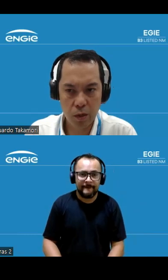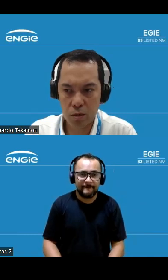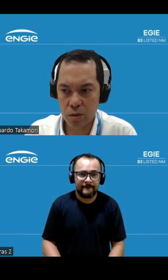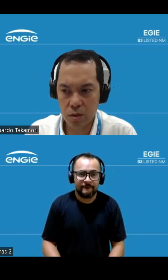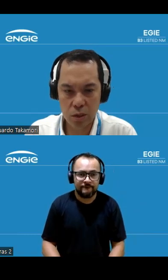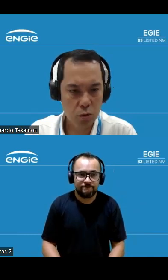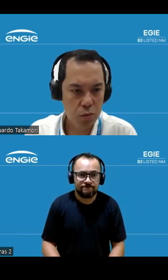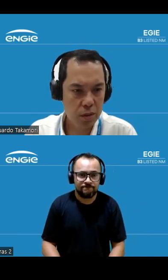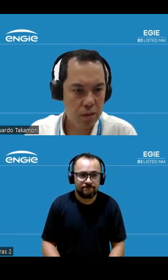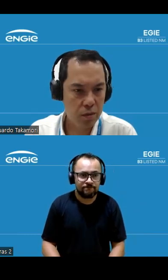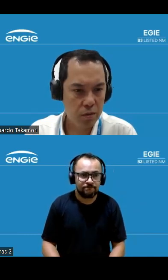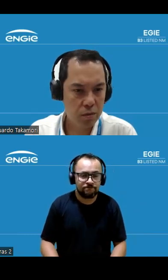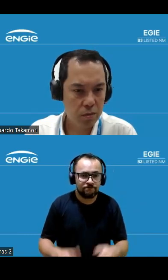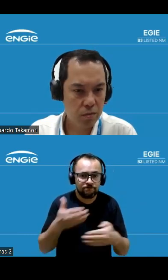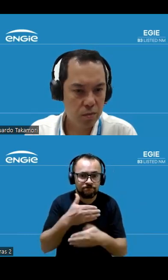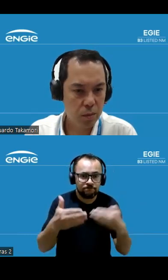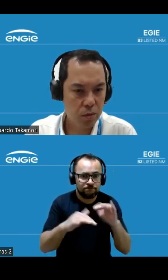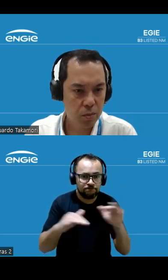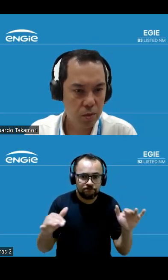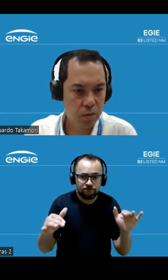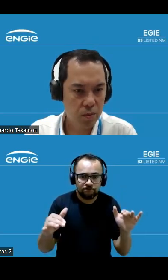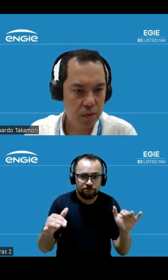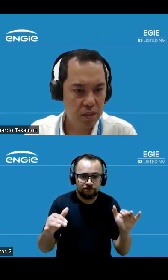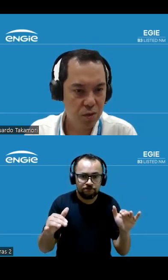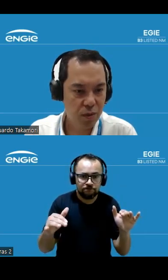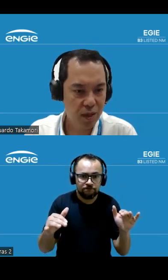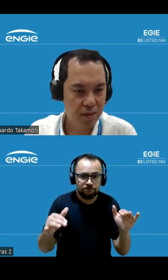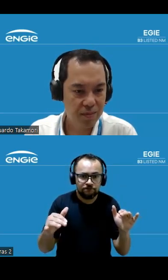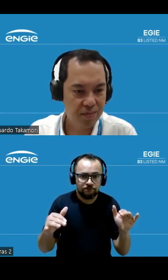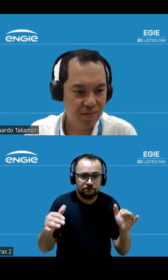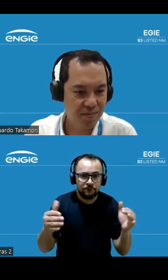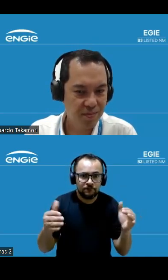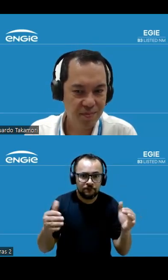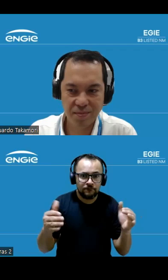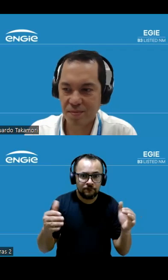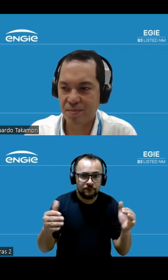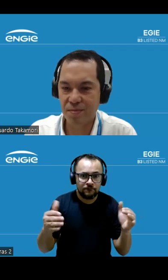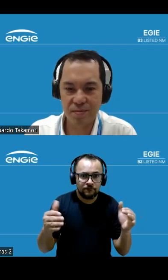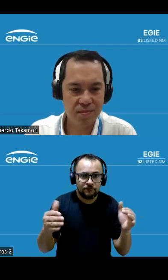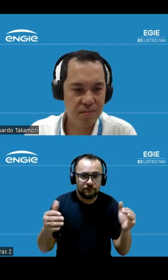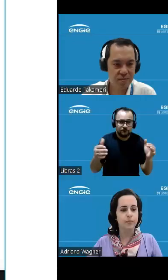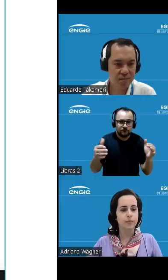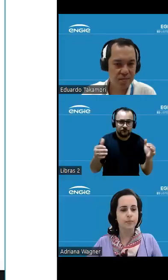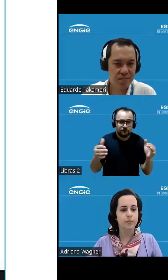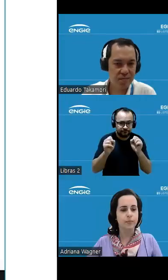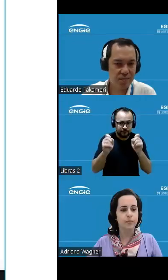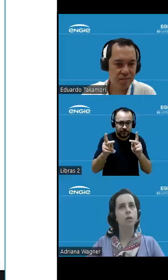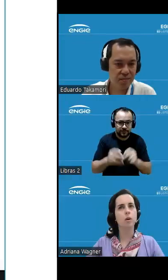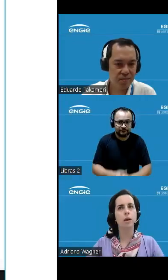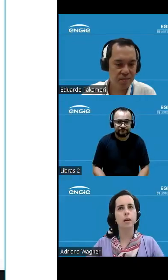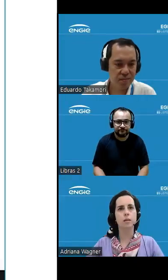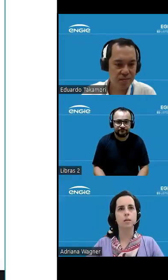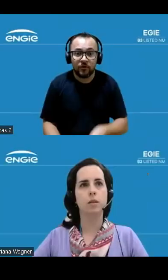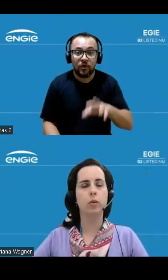creio que seja o último slide certo podemos ir para a sessão de Q&A certo ok iniciaremos